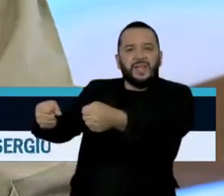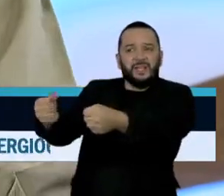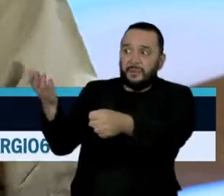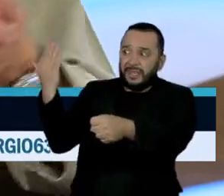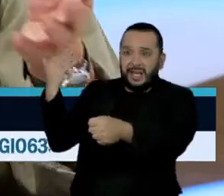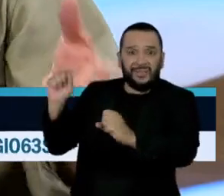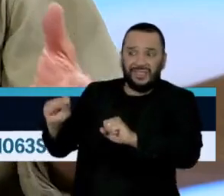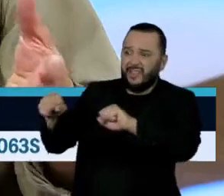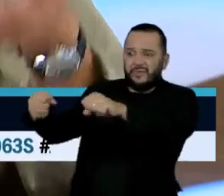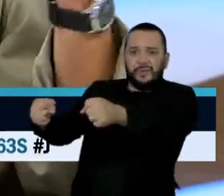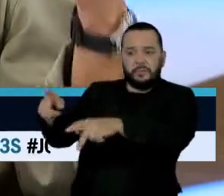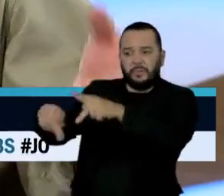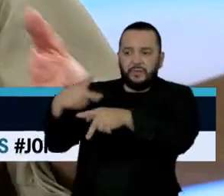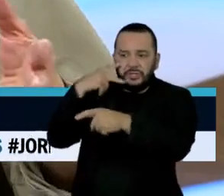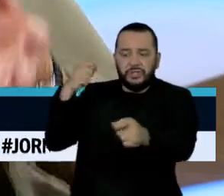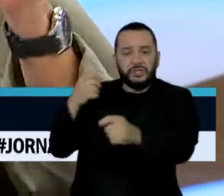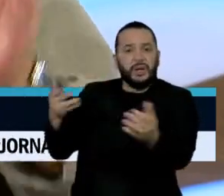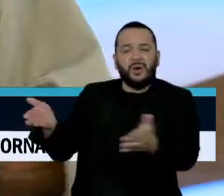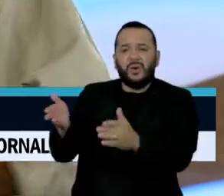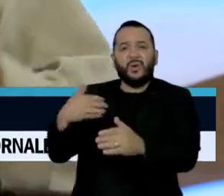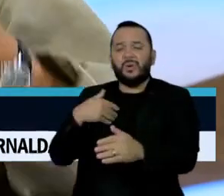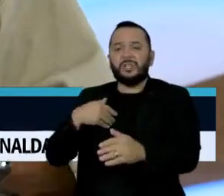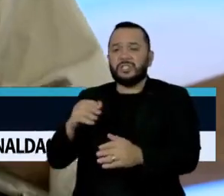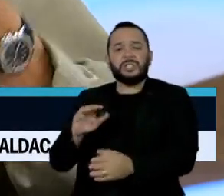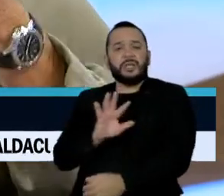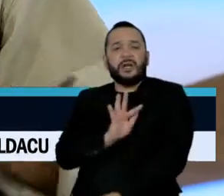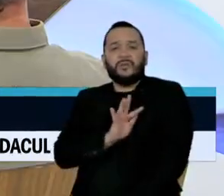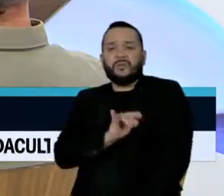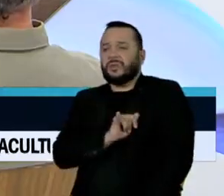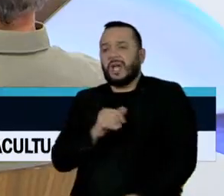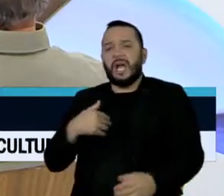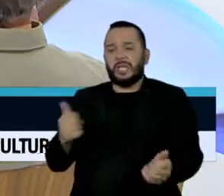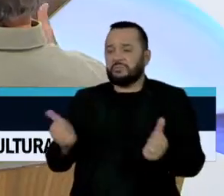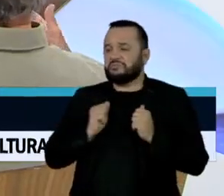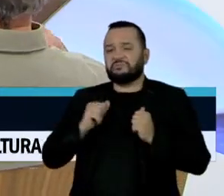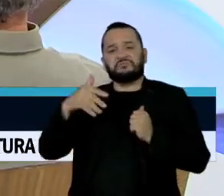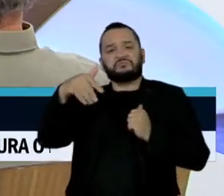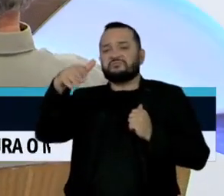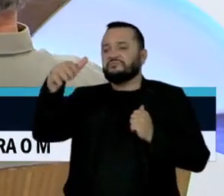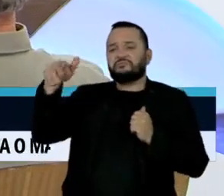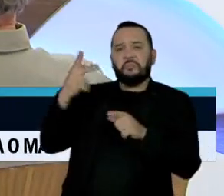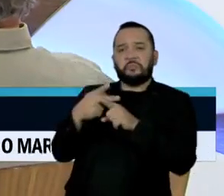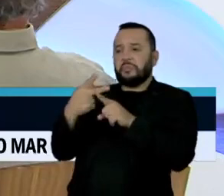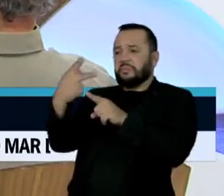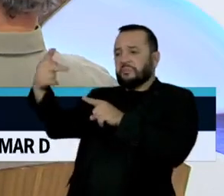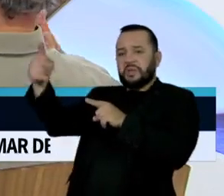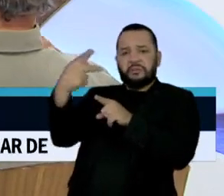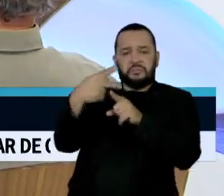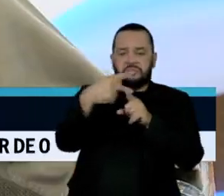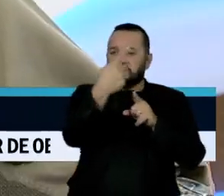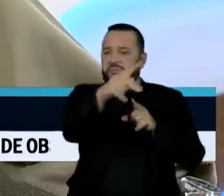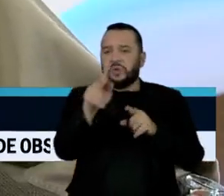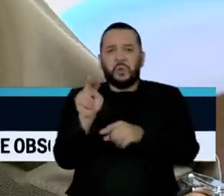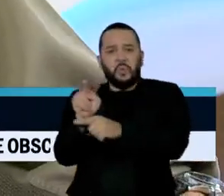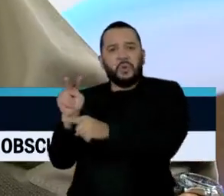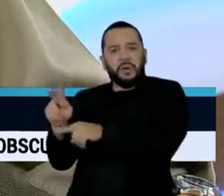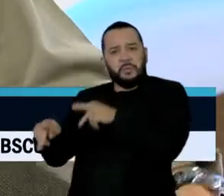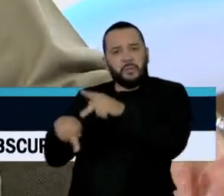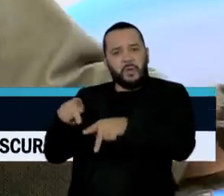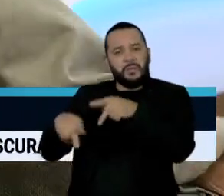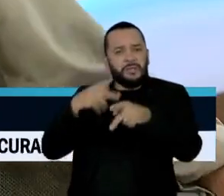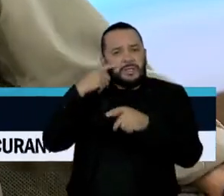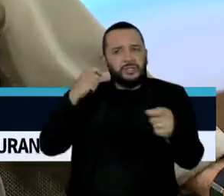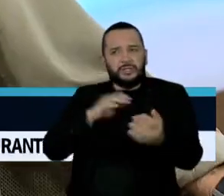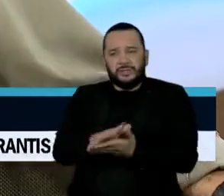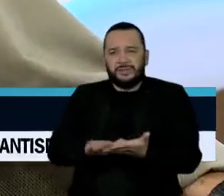indígenas, hoje ela se posta claramente contrária aos interesses dos povos indígenas. Eu acho que o